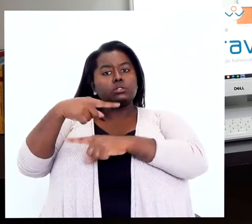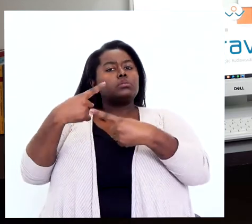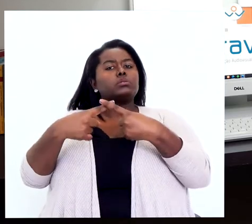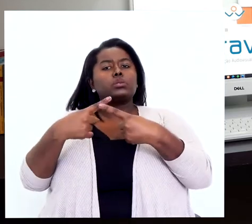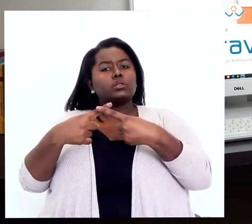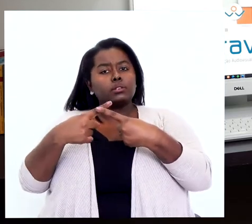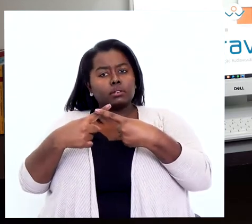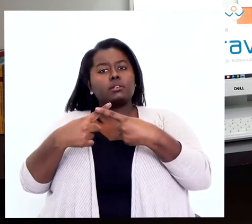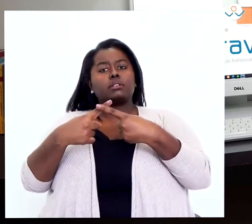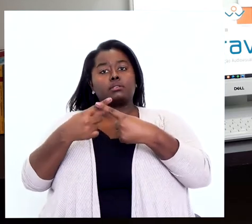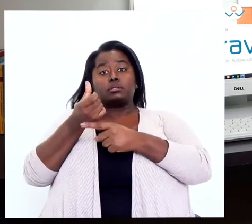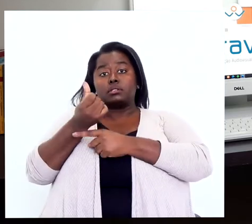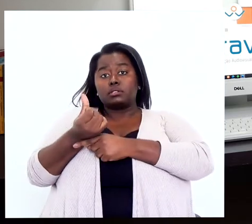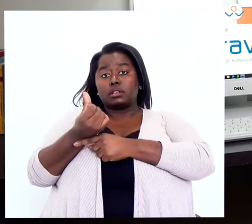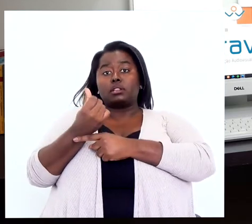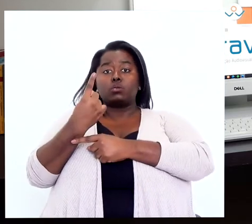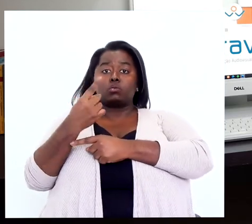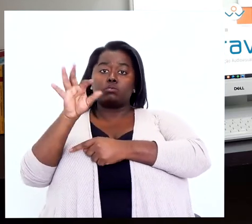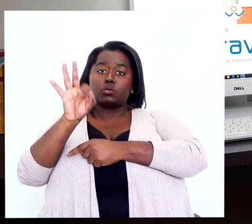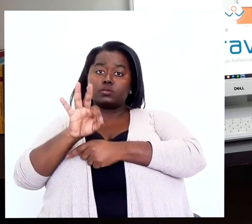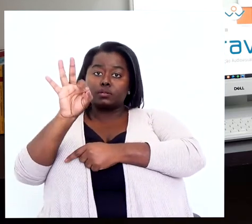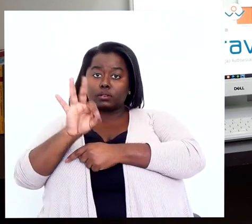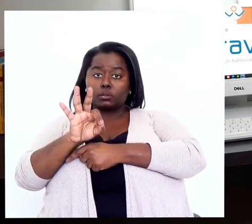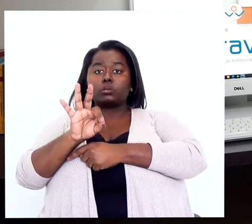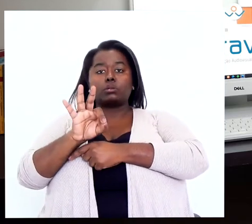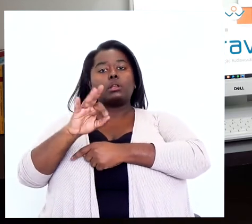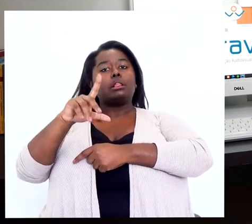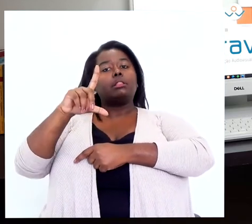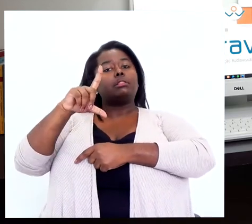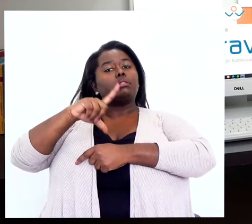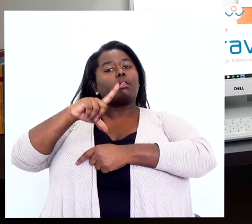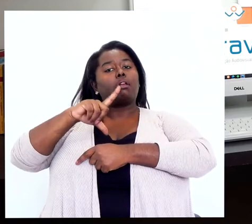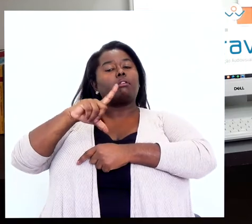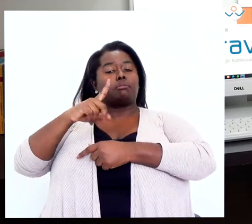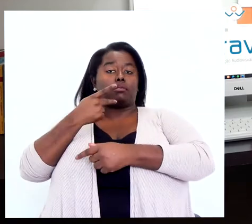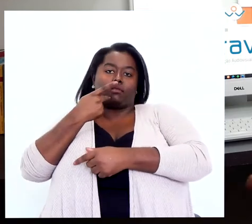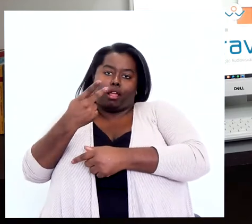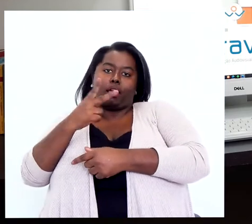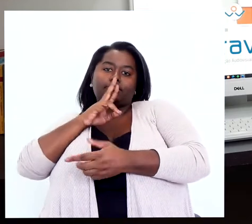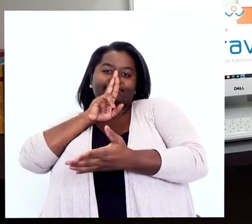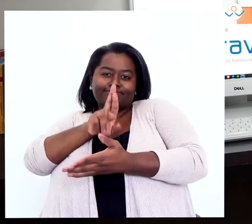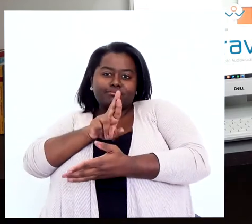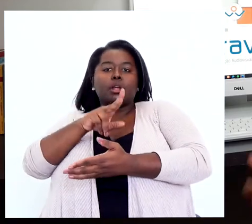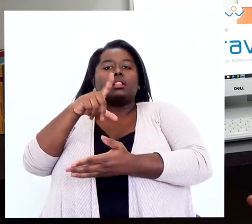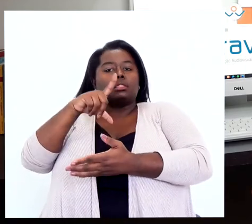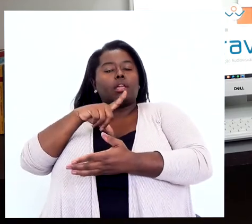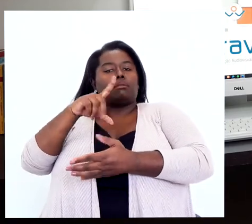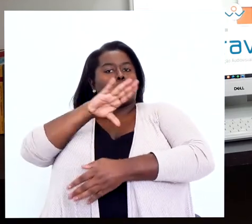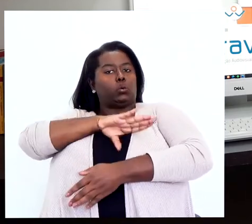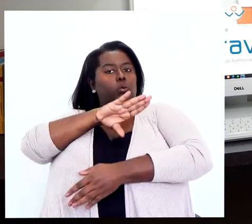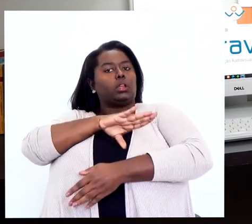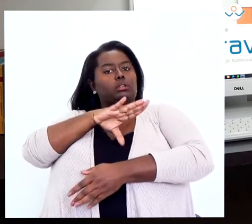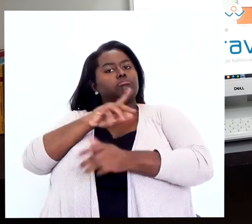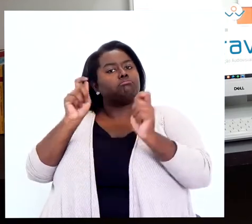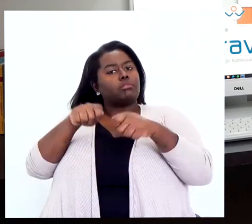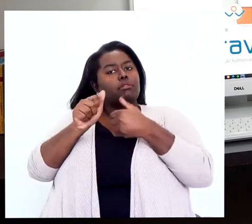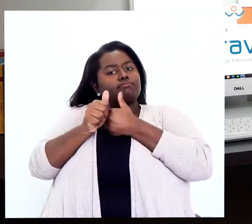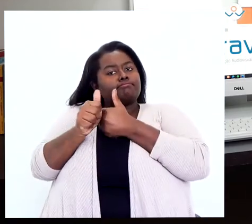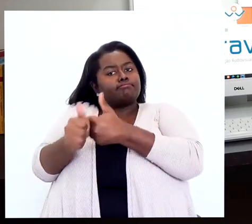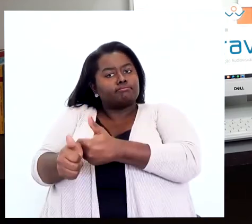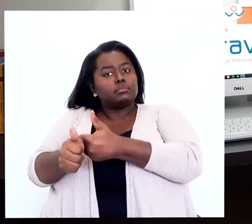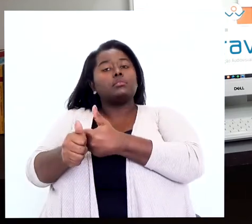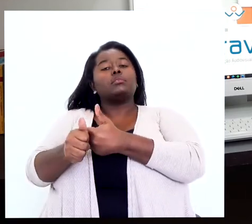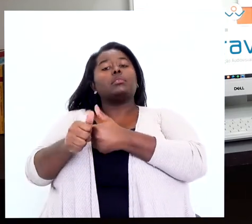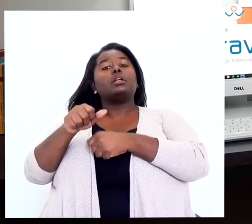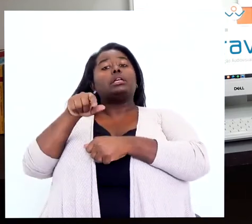interessante porque 61% declararam ter domínio em língua portuguesa